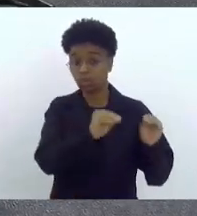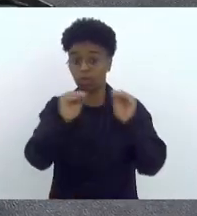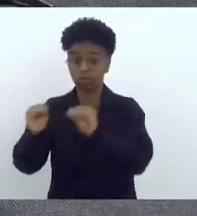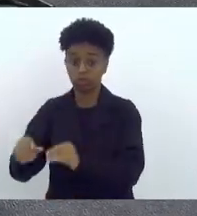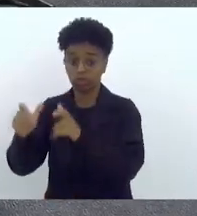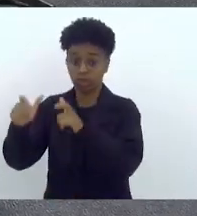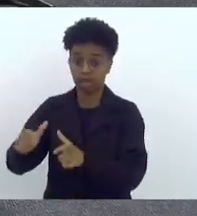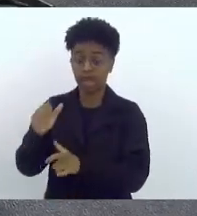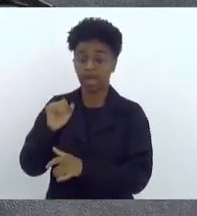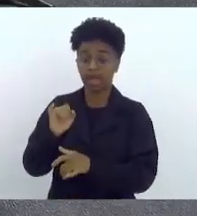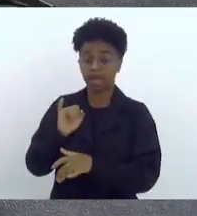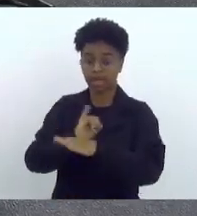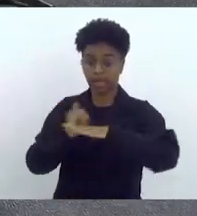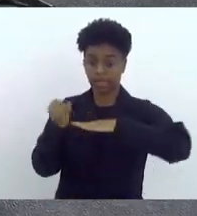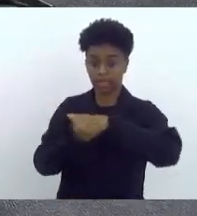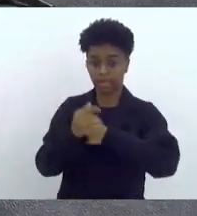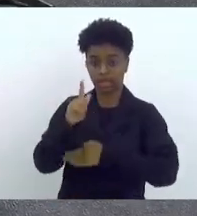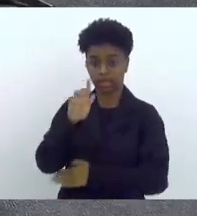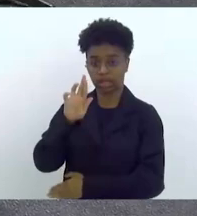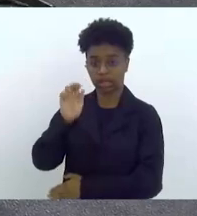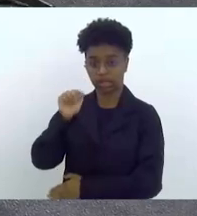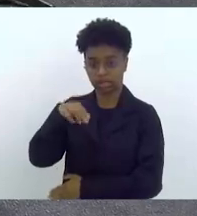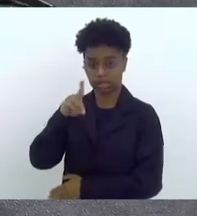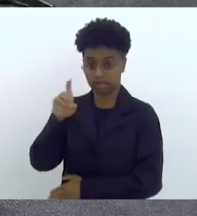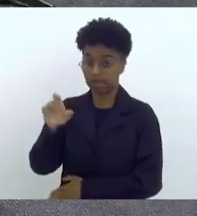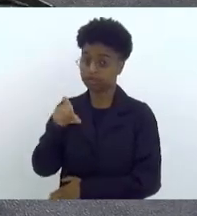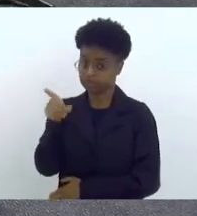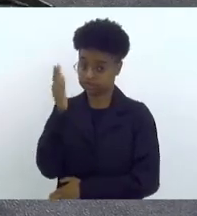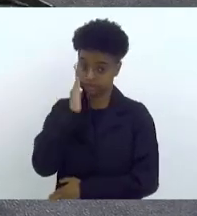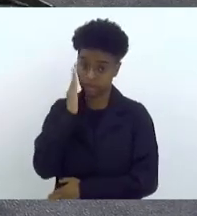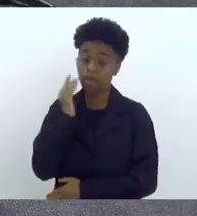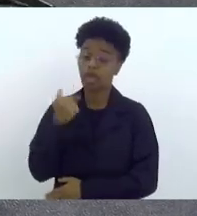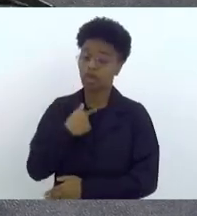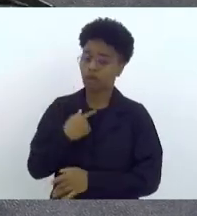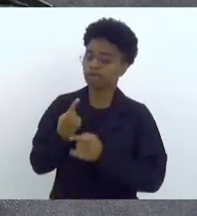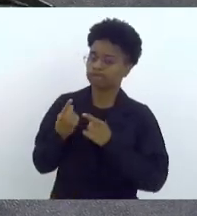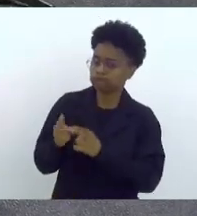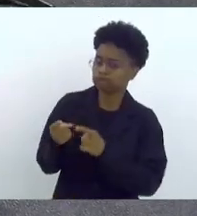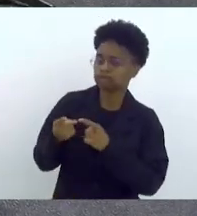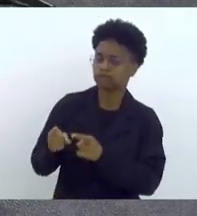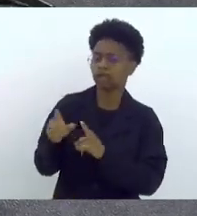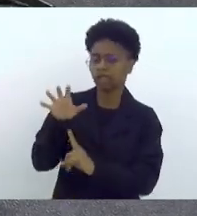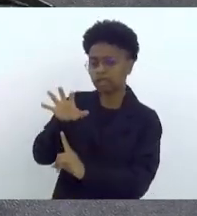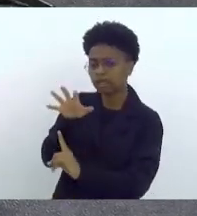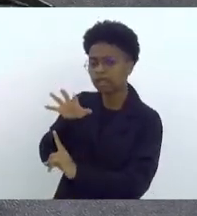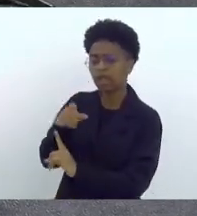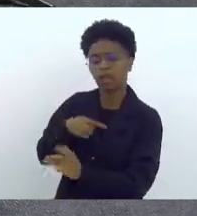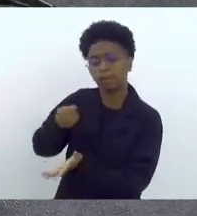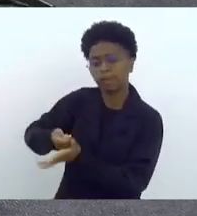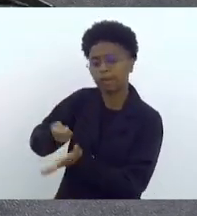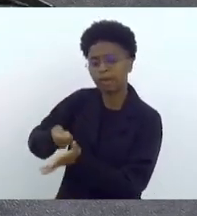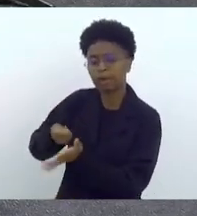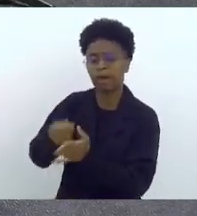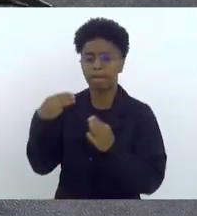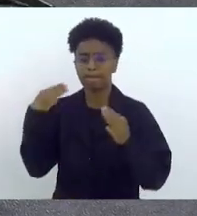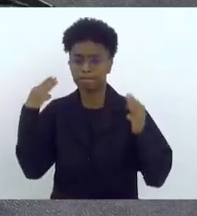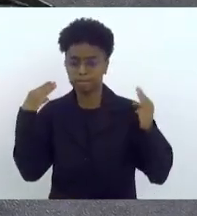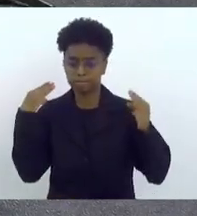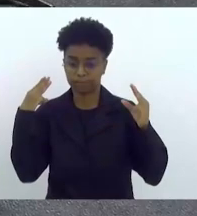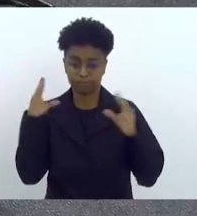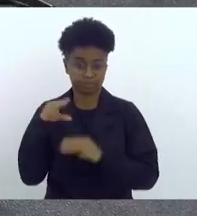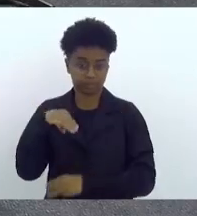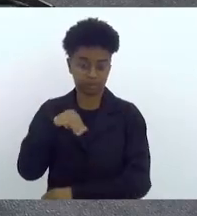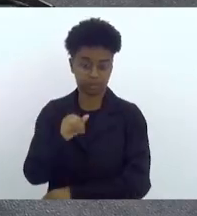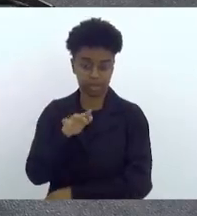você tomou conhecimento. Eu fiquei em cima, fizemos audiência pública, o Luís Paulo participou, fiquei cobrando da Marinha, cobrando